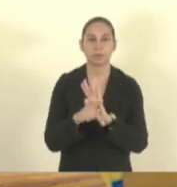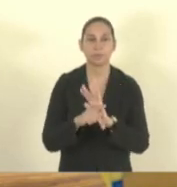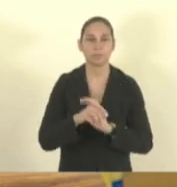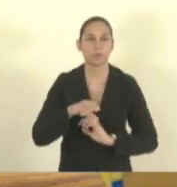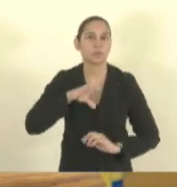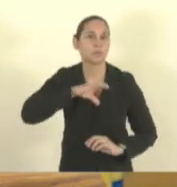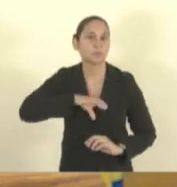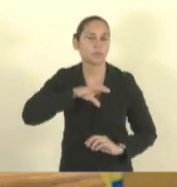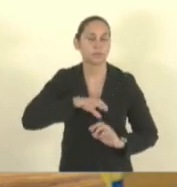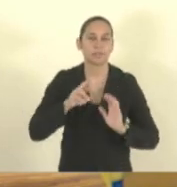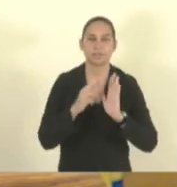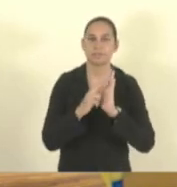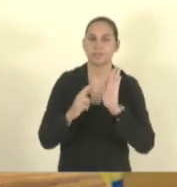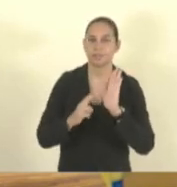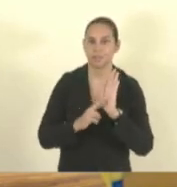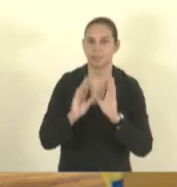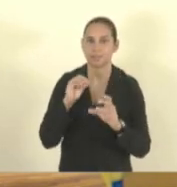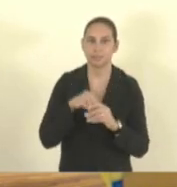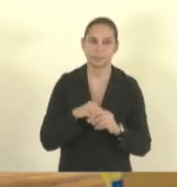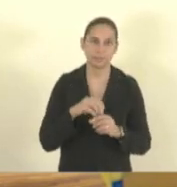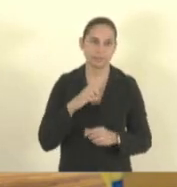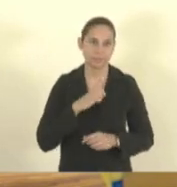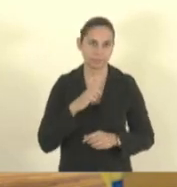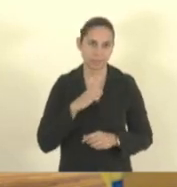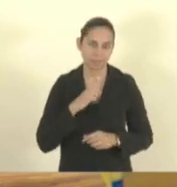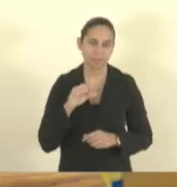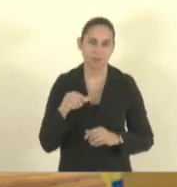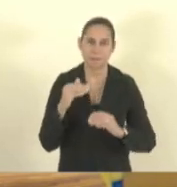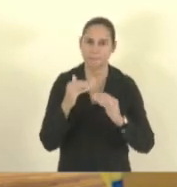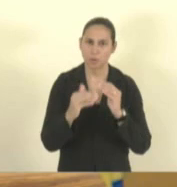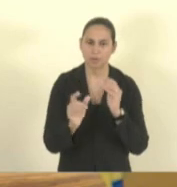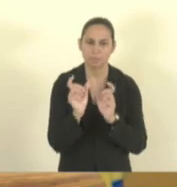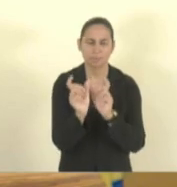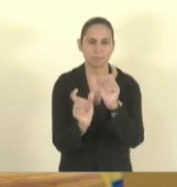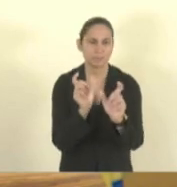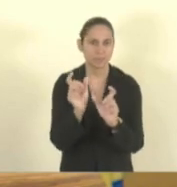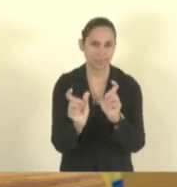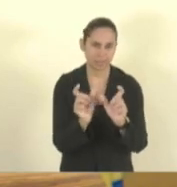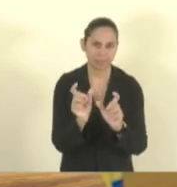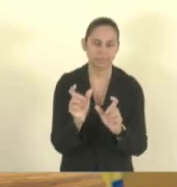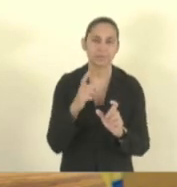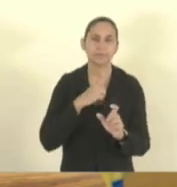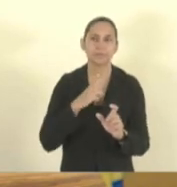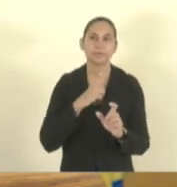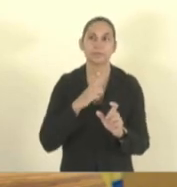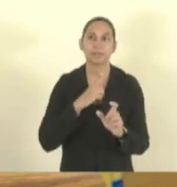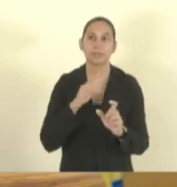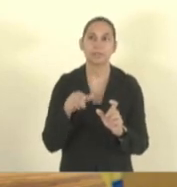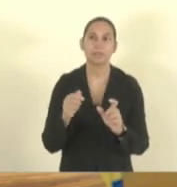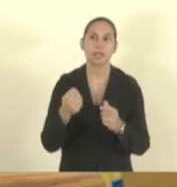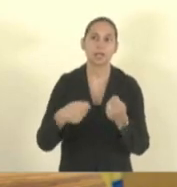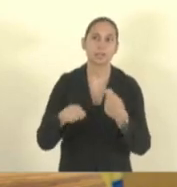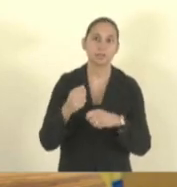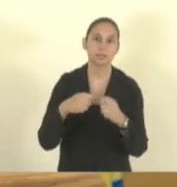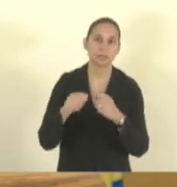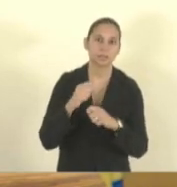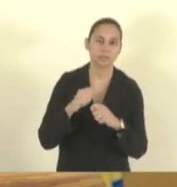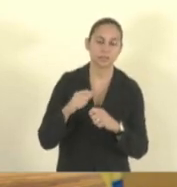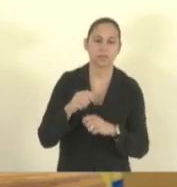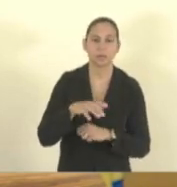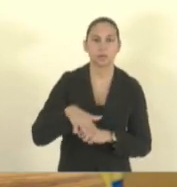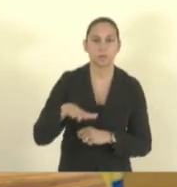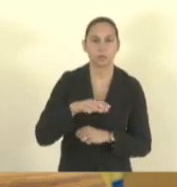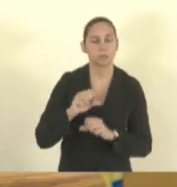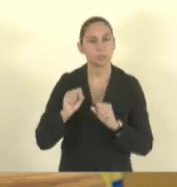portuguesa, nos textos e documentos oficiais dos órgãos e entidades da administração direta e indireta, inclusive de